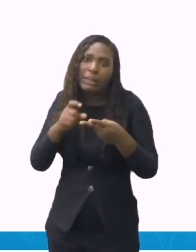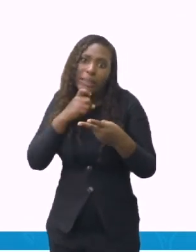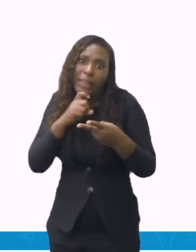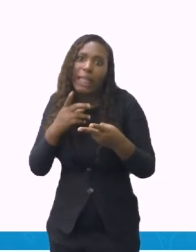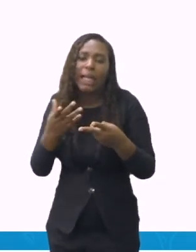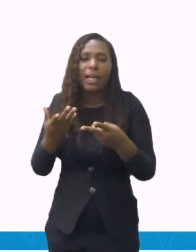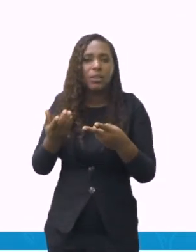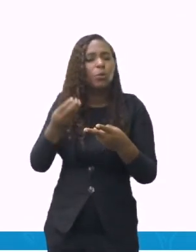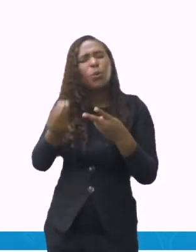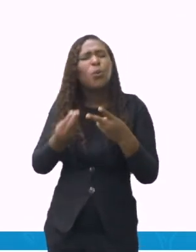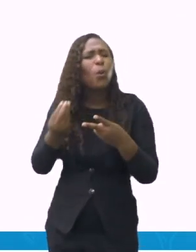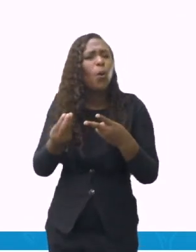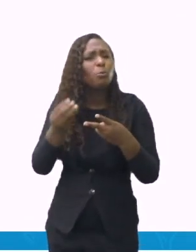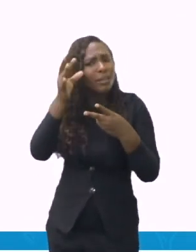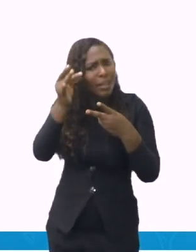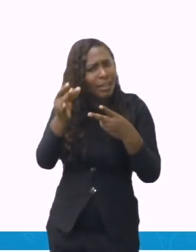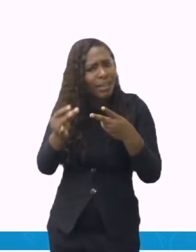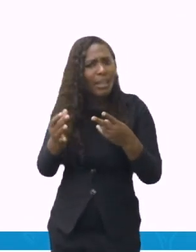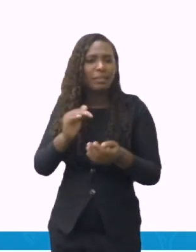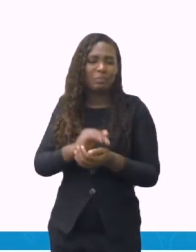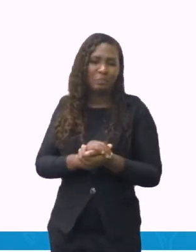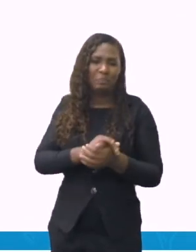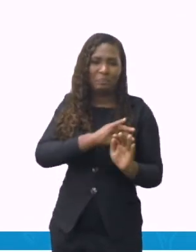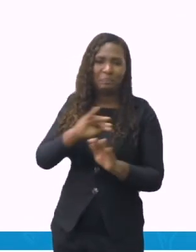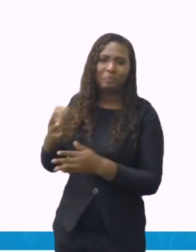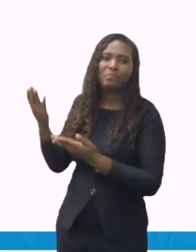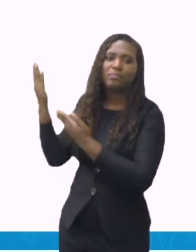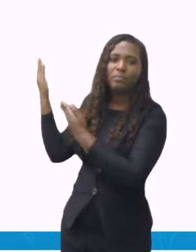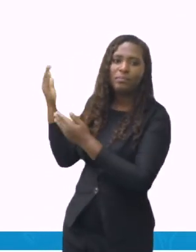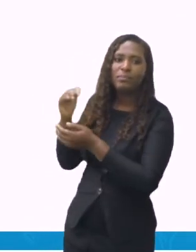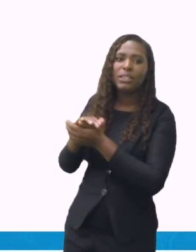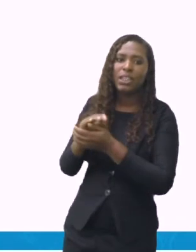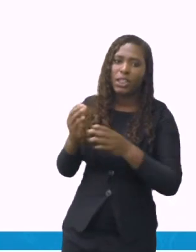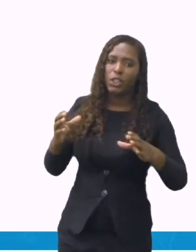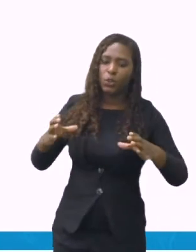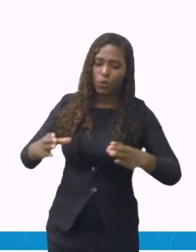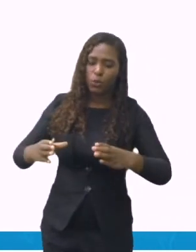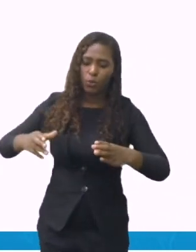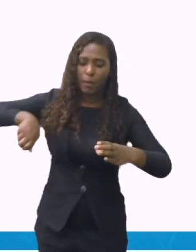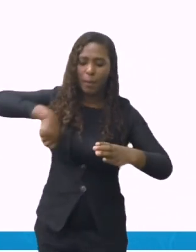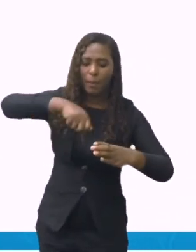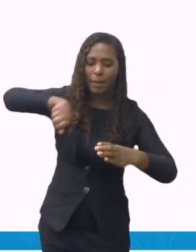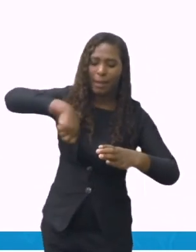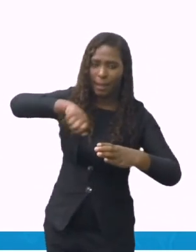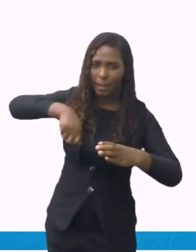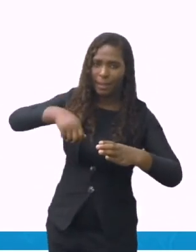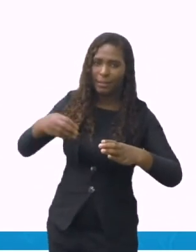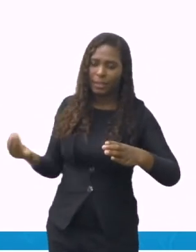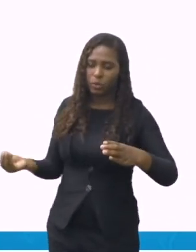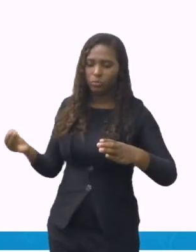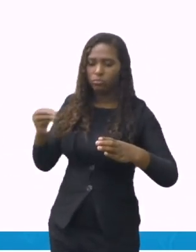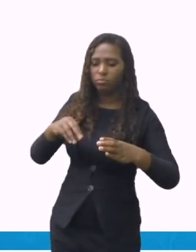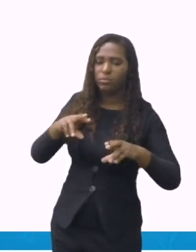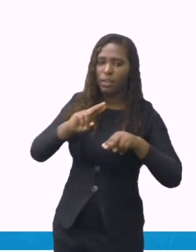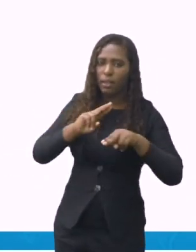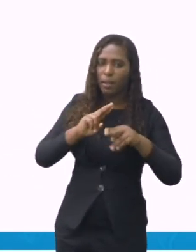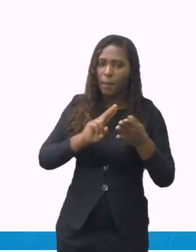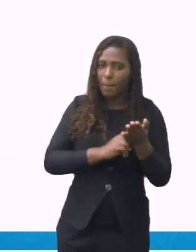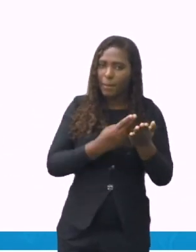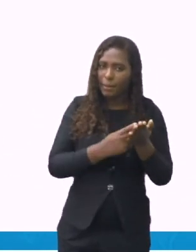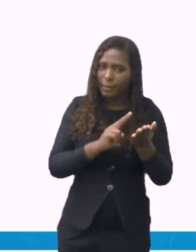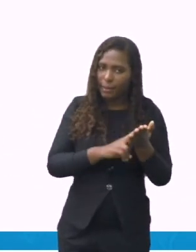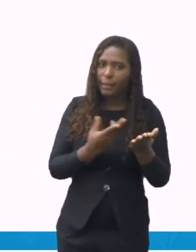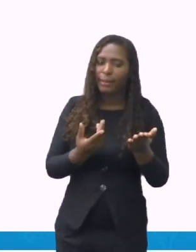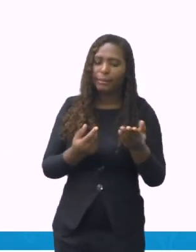panela, coloque a manteiga, o leite condensado e o chocolate em pó. Misture